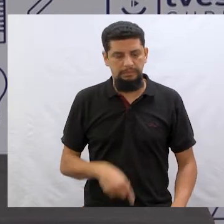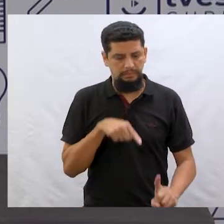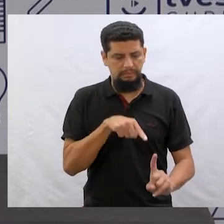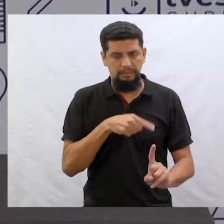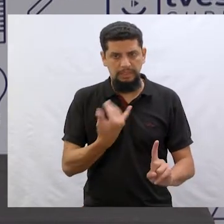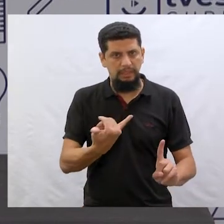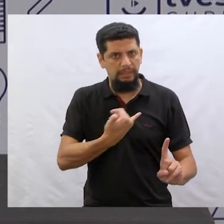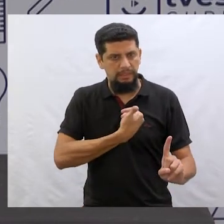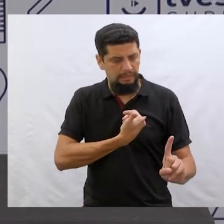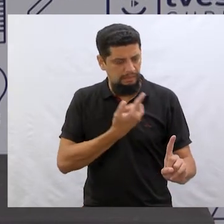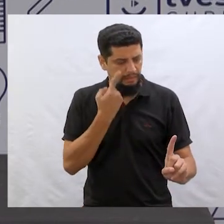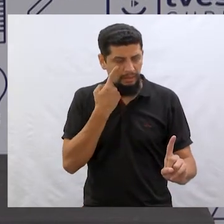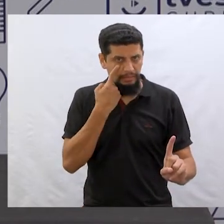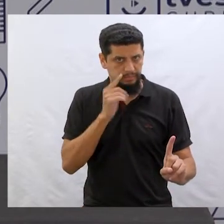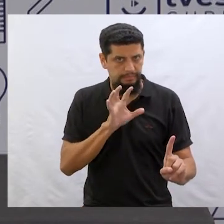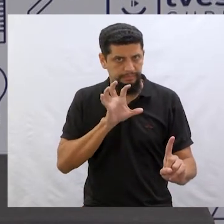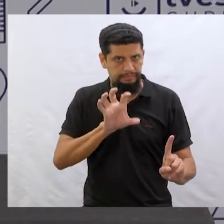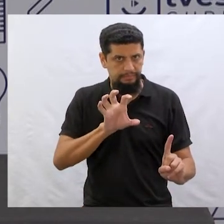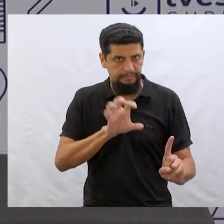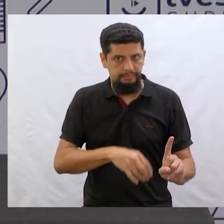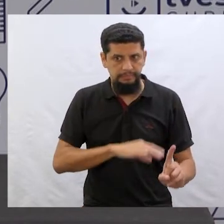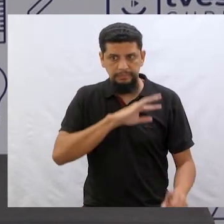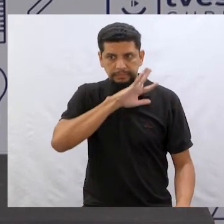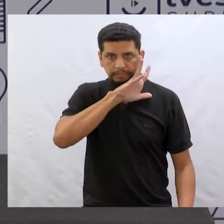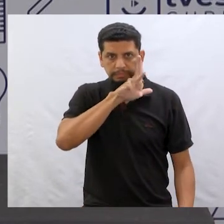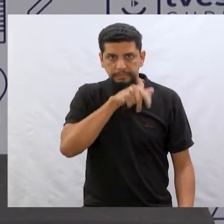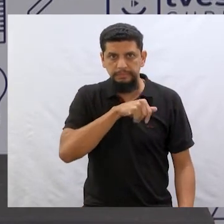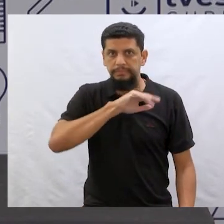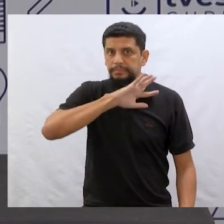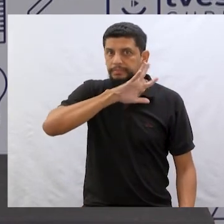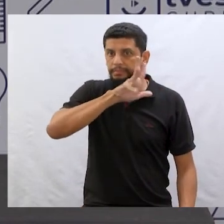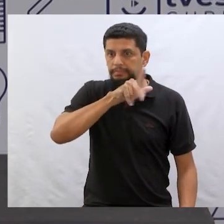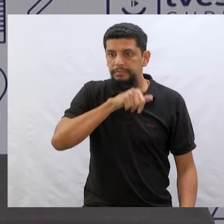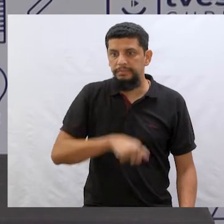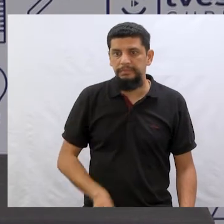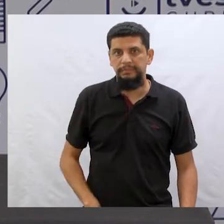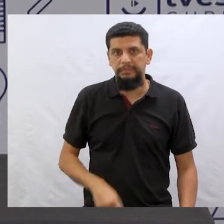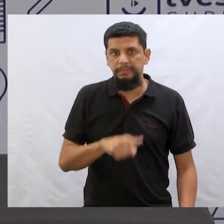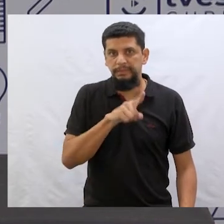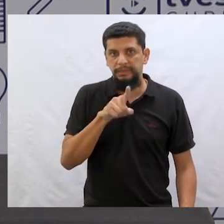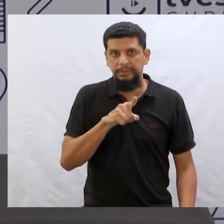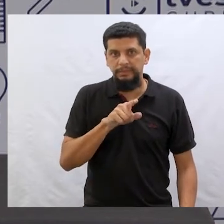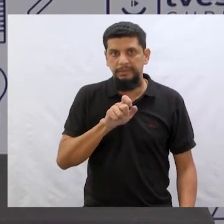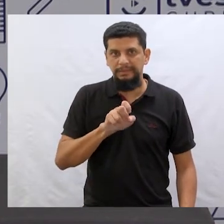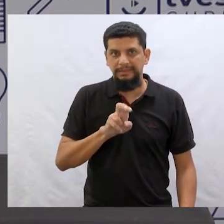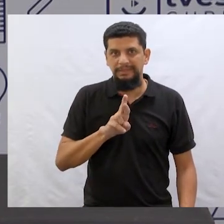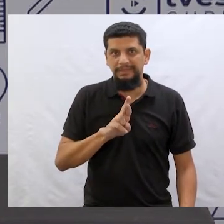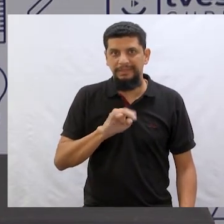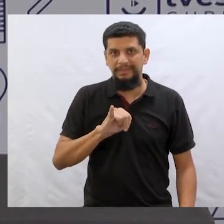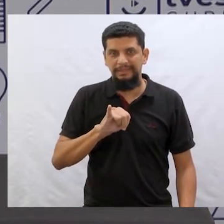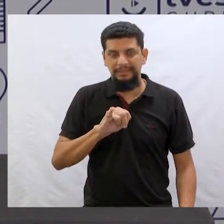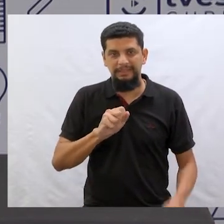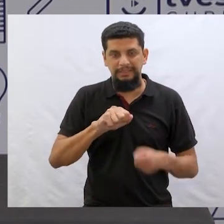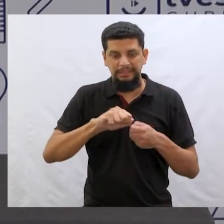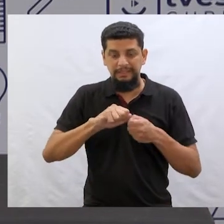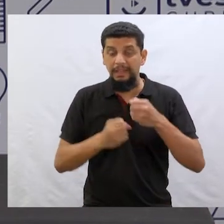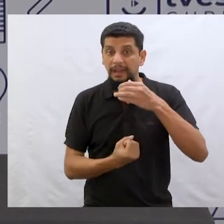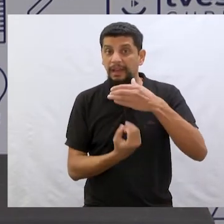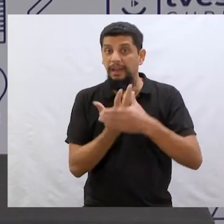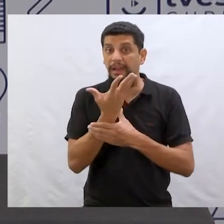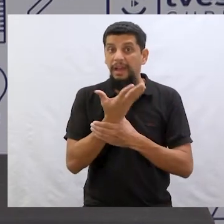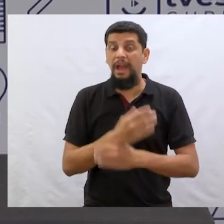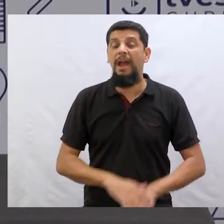Até que o Matheus falou assim, quer ver? É assim, ó. Leão, leão, leão, és o rei da criação.